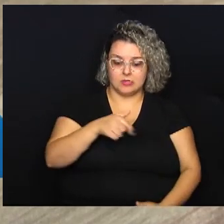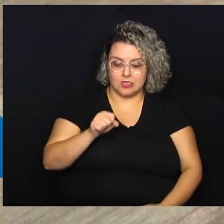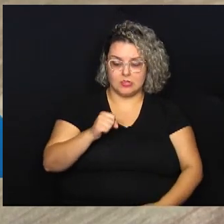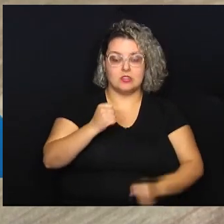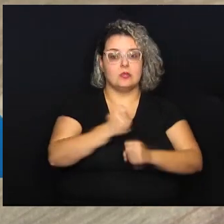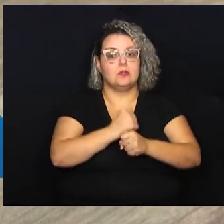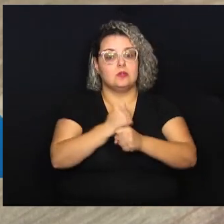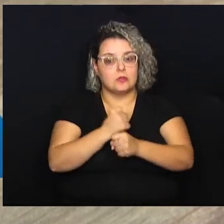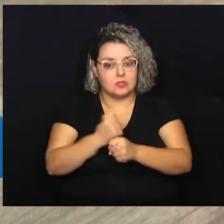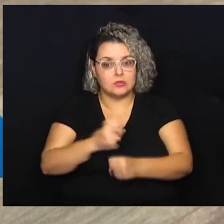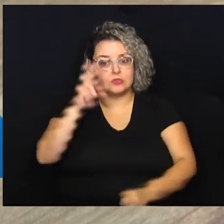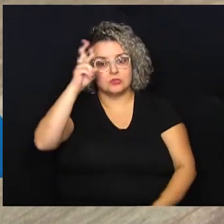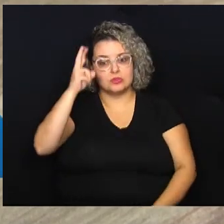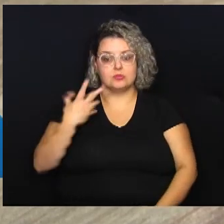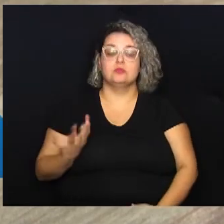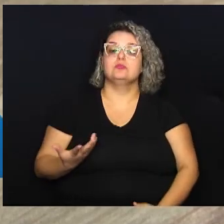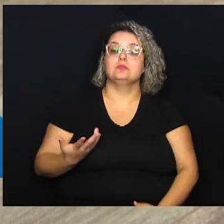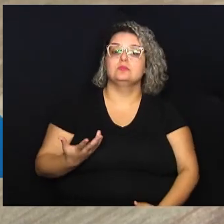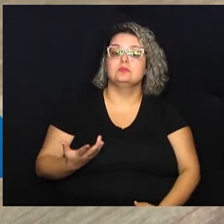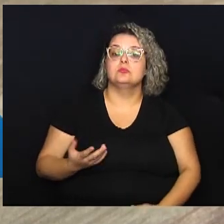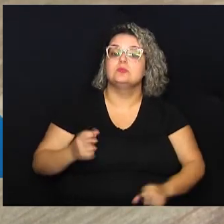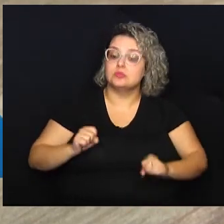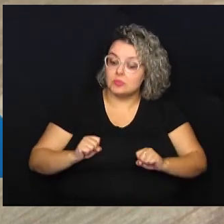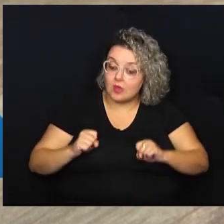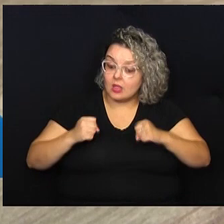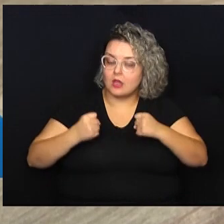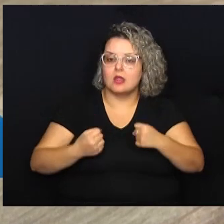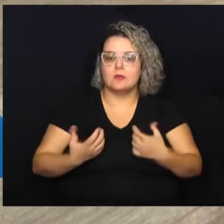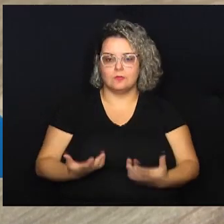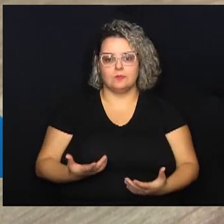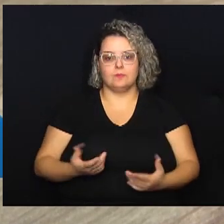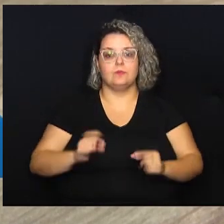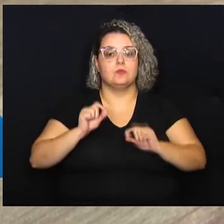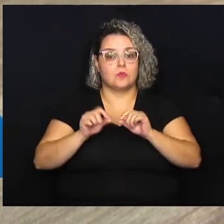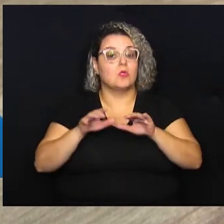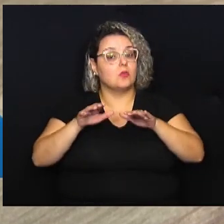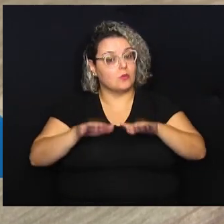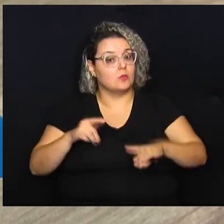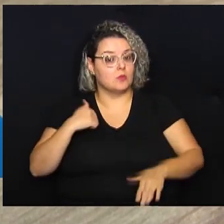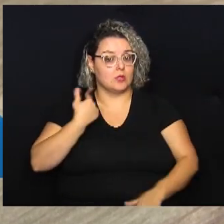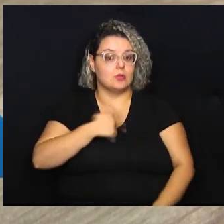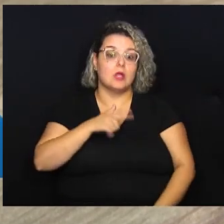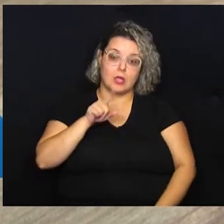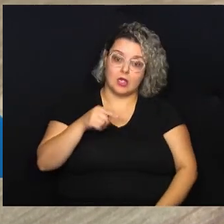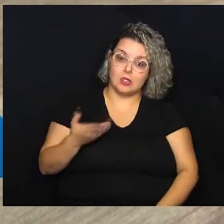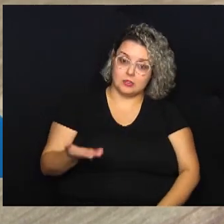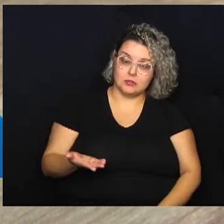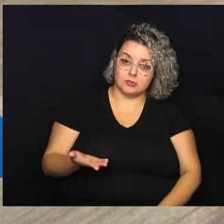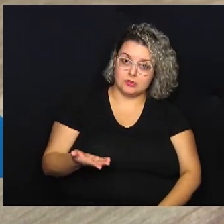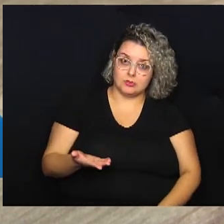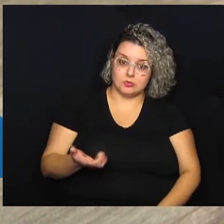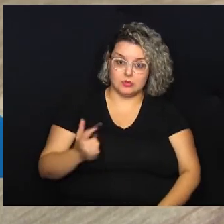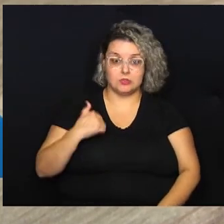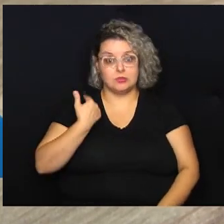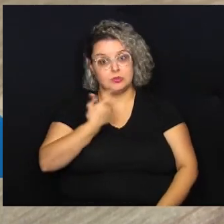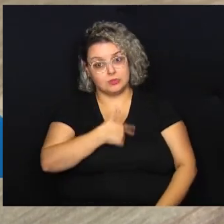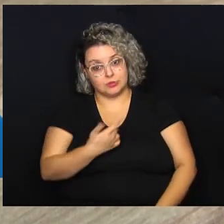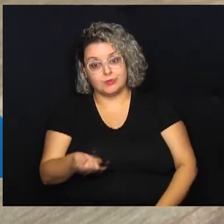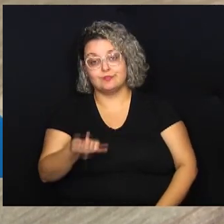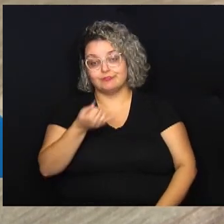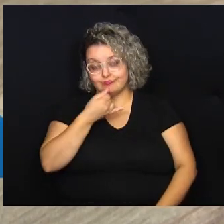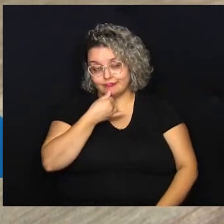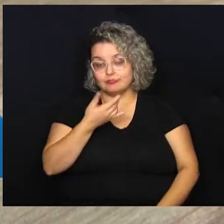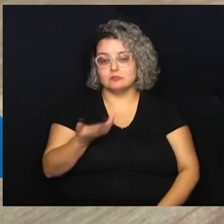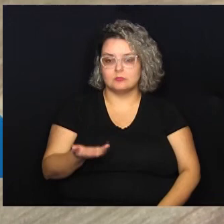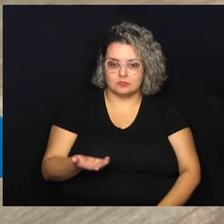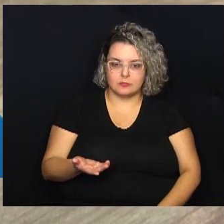78 anos de muita história, de muito resgate, de muita resistência. E o que fica para a gente hoje é justamente isso. Que a gente,